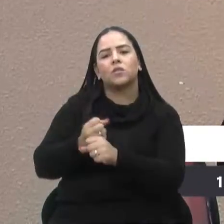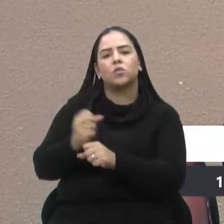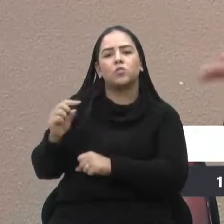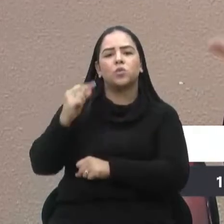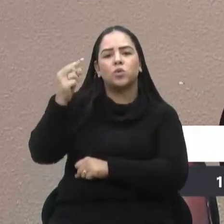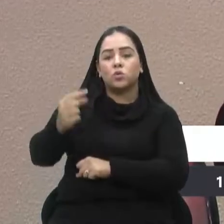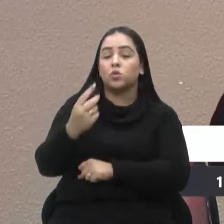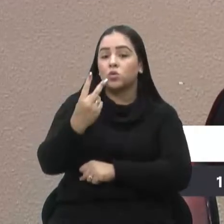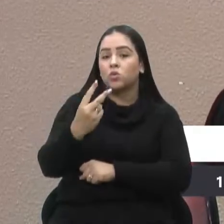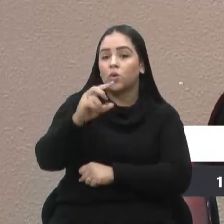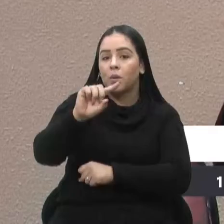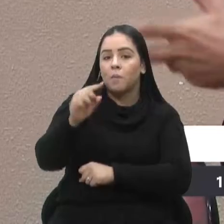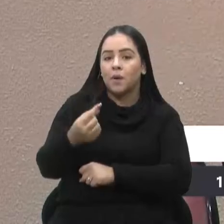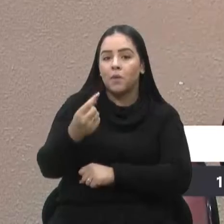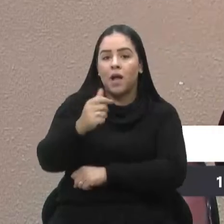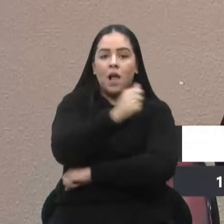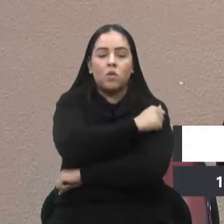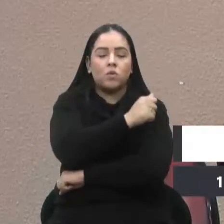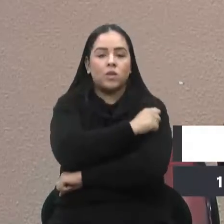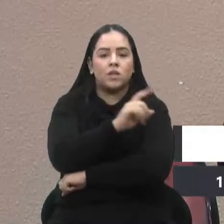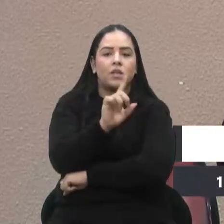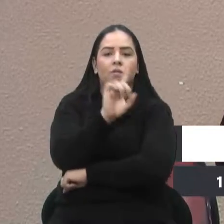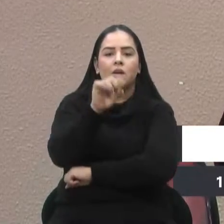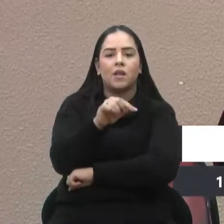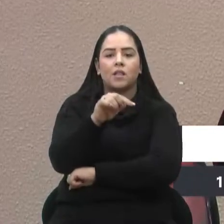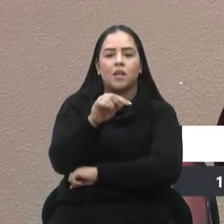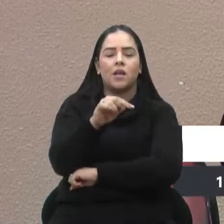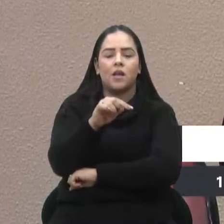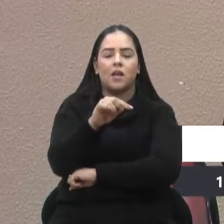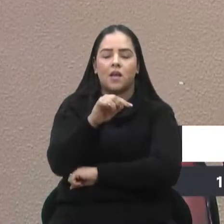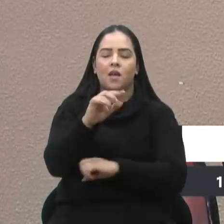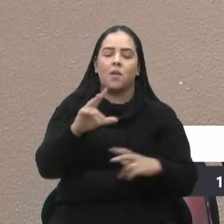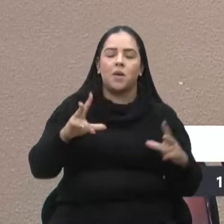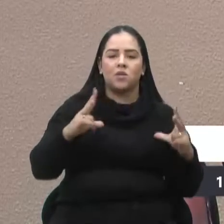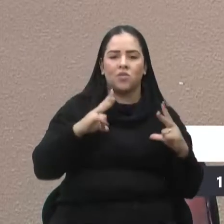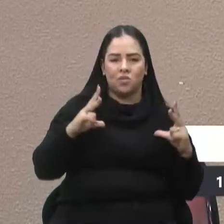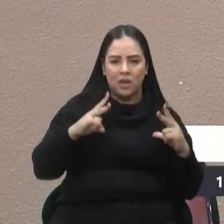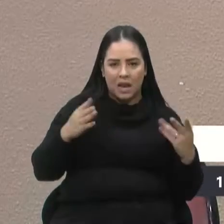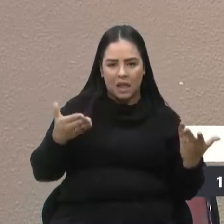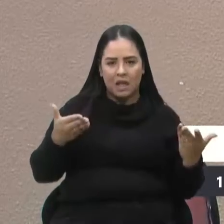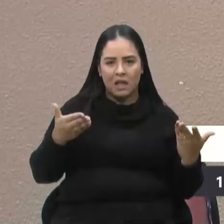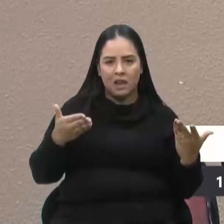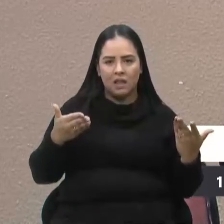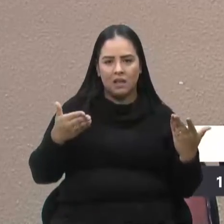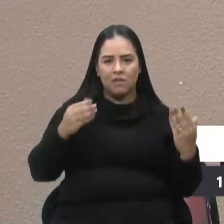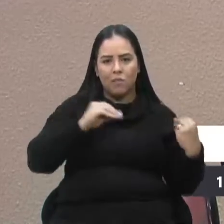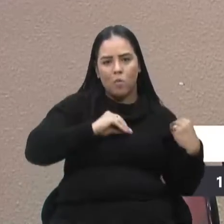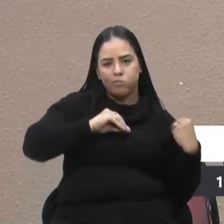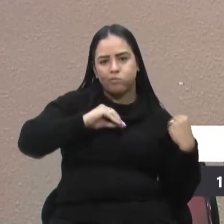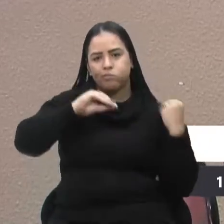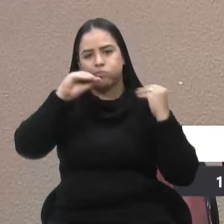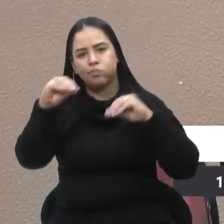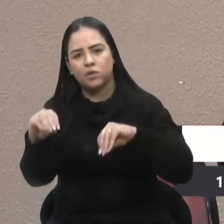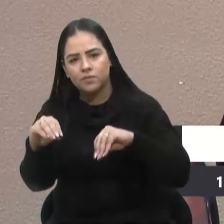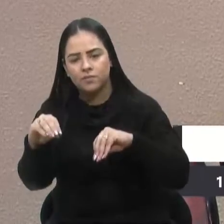mil alunos que não eram da rede privada viriam para o público? Faltou organização. Não dá para entender isso.